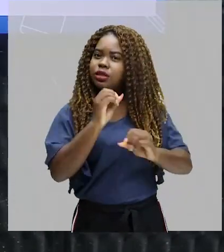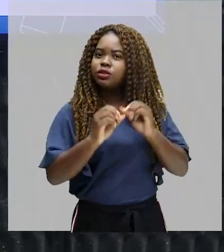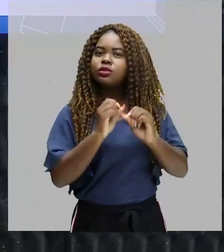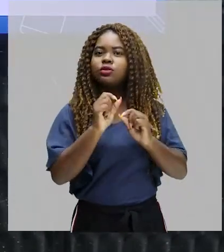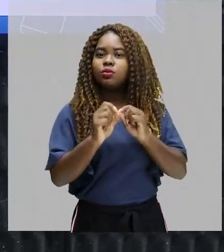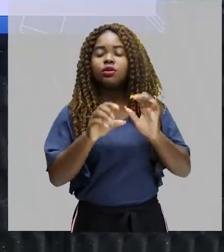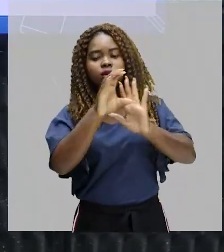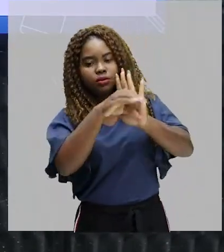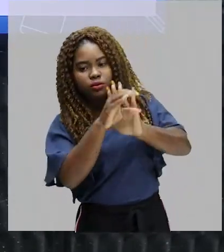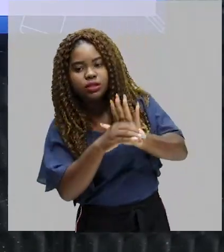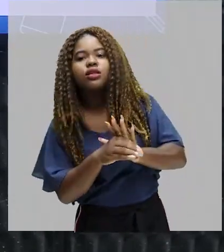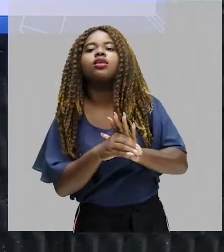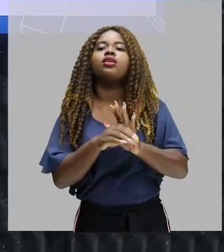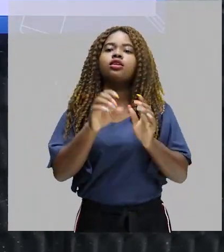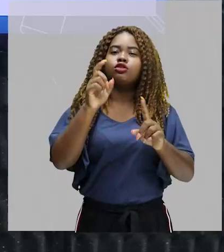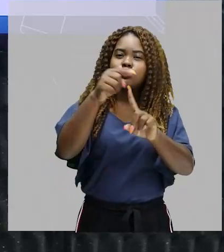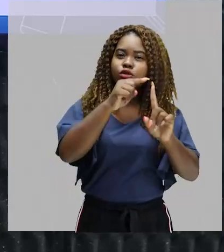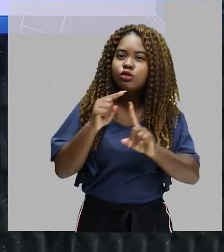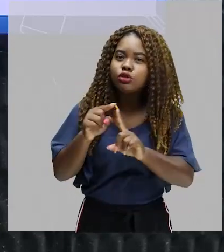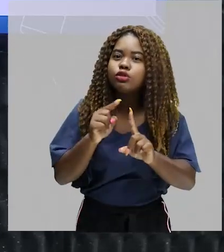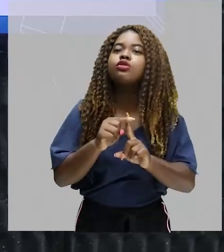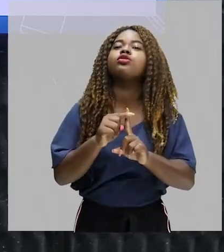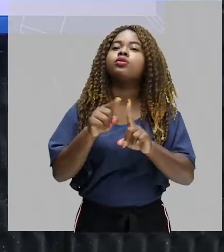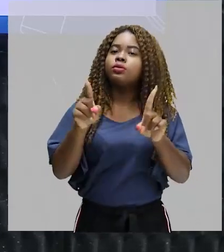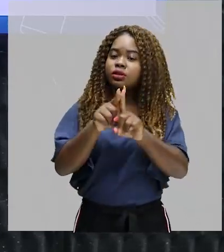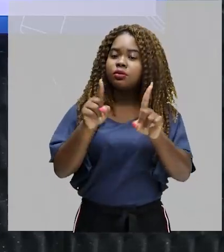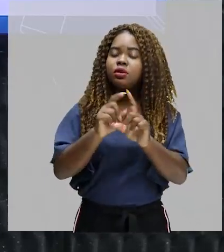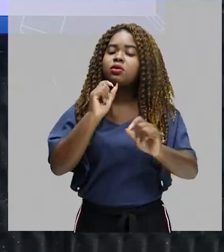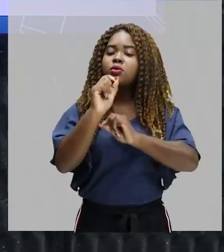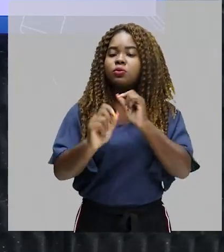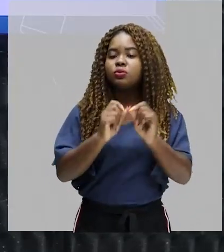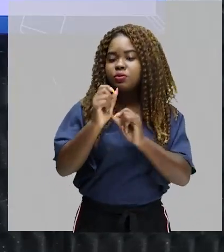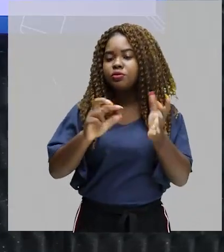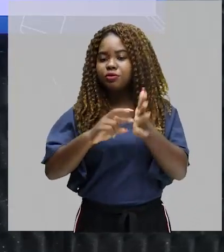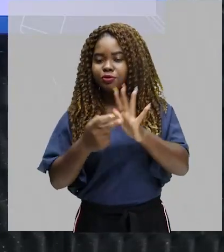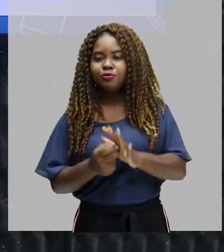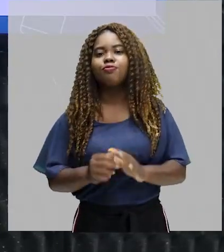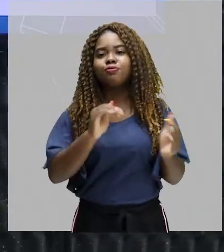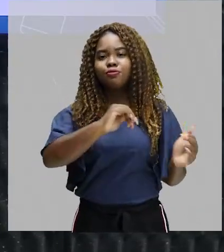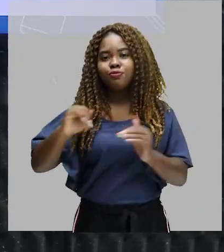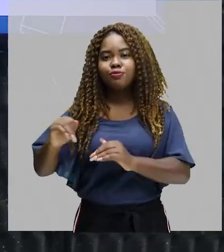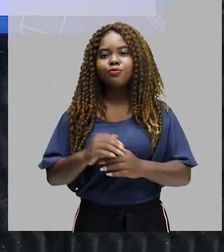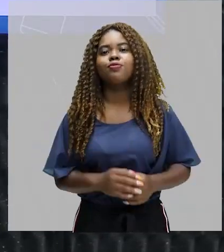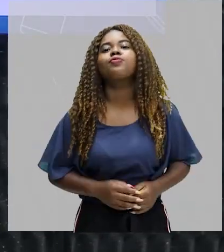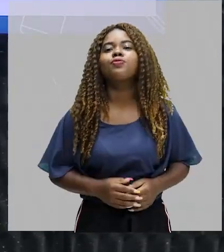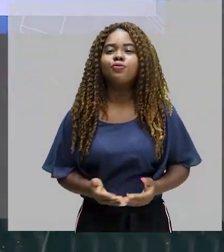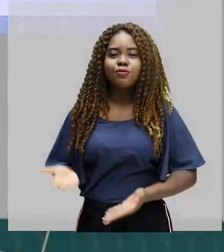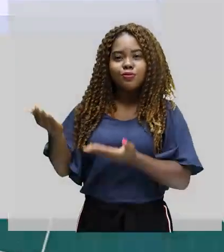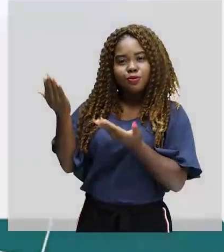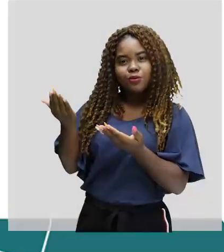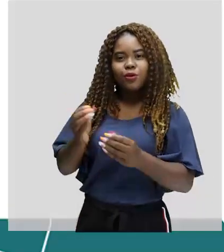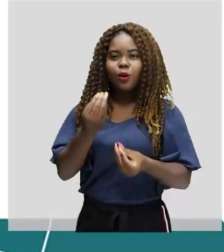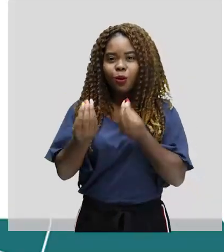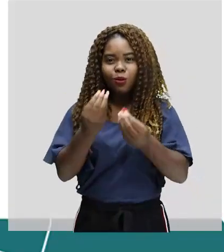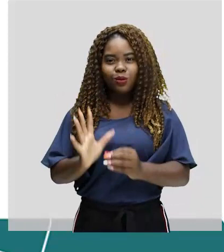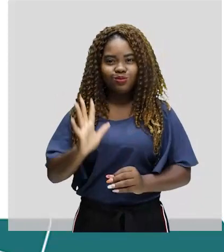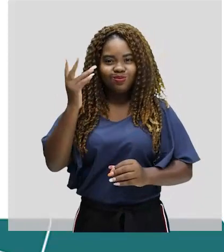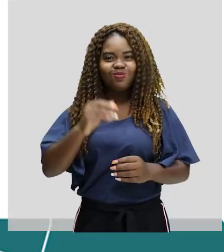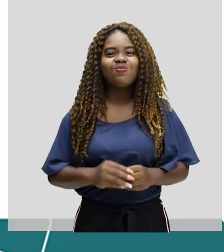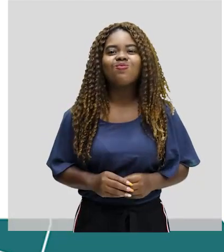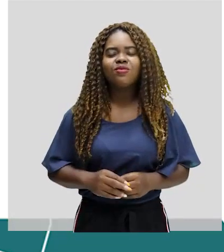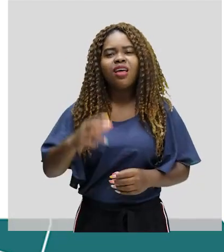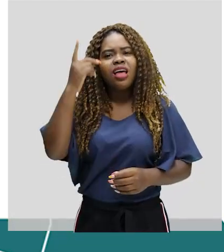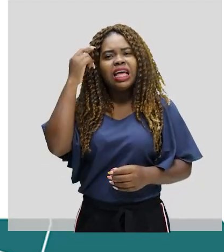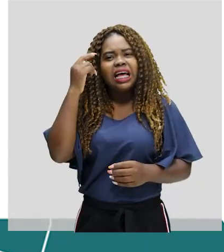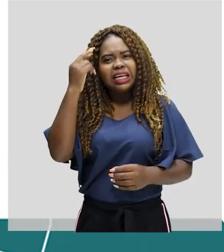HQ. Nós também chamamos de HQ, que significa o quê? História em quadrinhos. Origem da HQ. As histórias